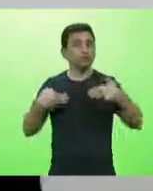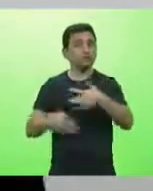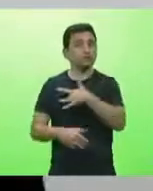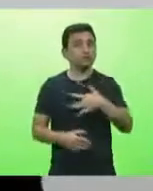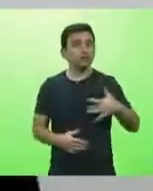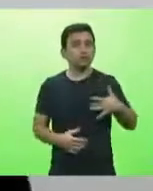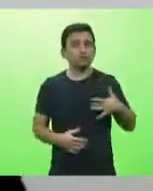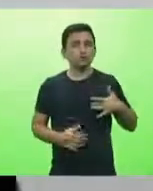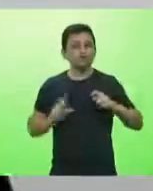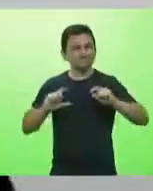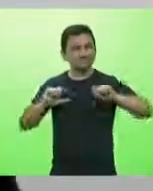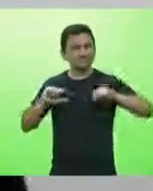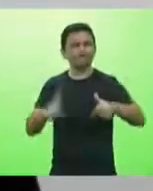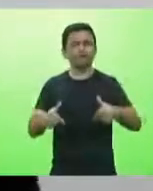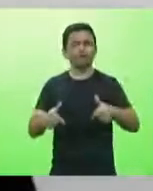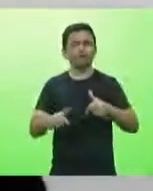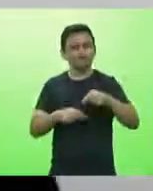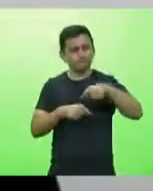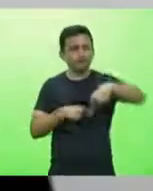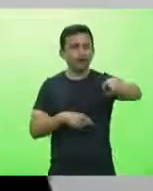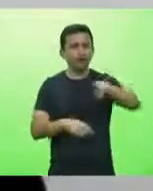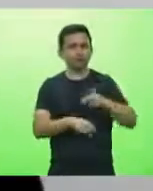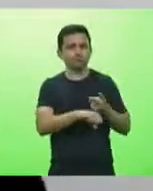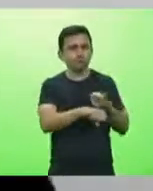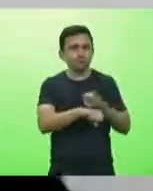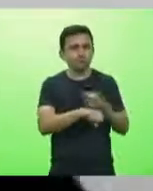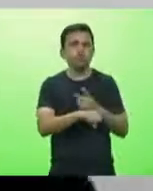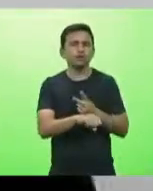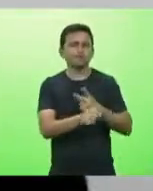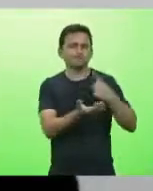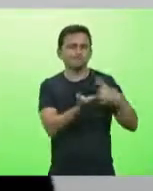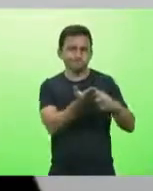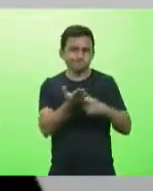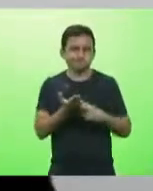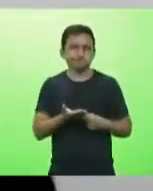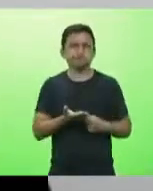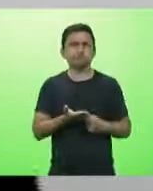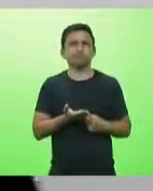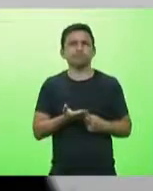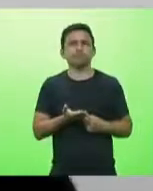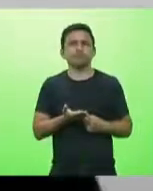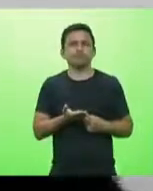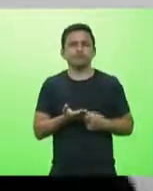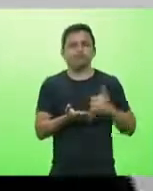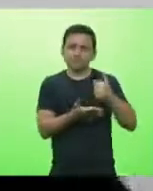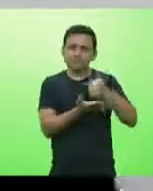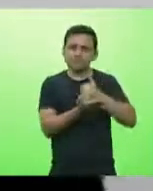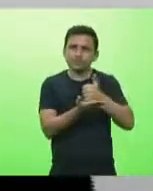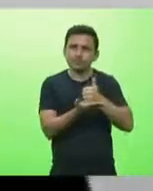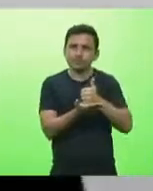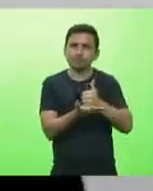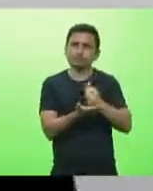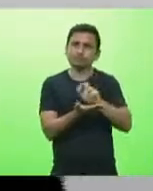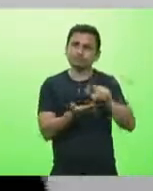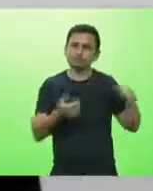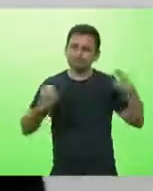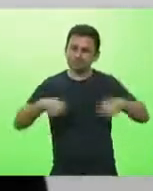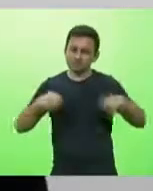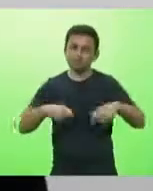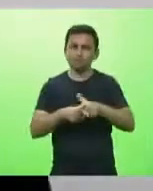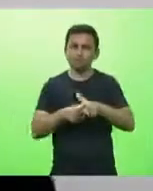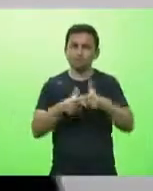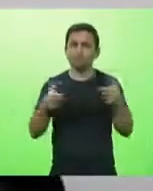efetivamente vá atrás desses fornecedores destas farmacêuticas nós precisamos ampliar